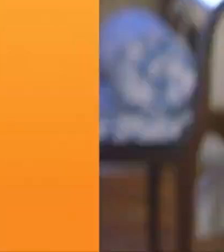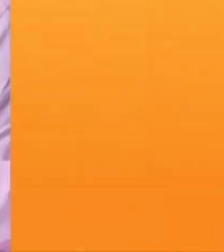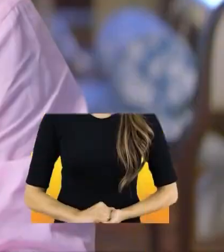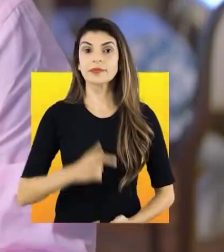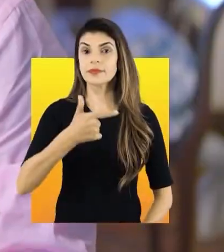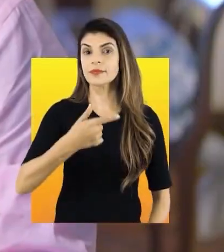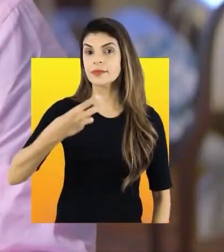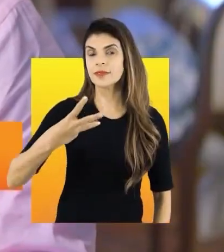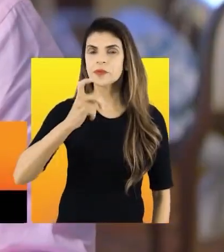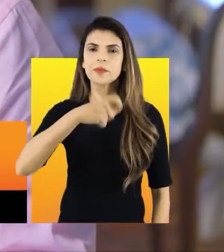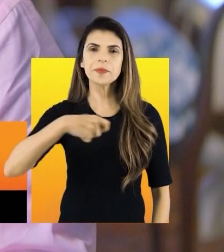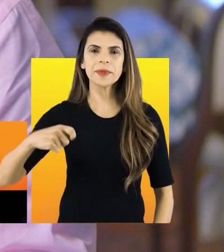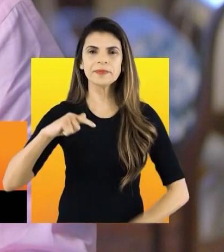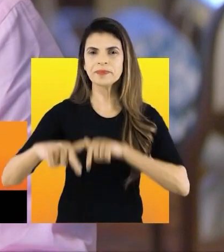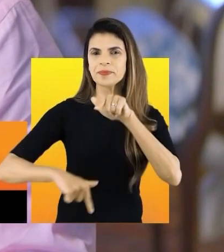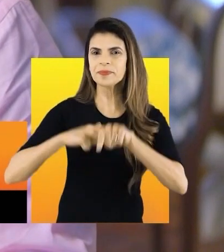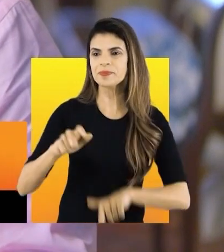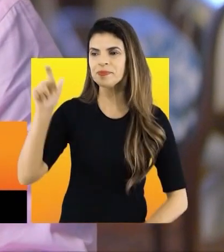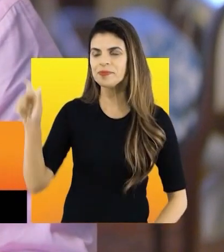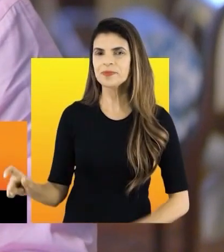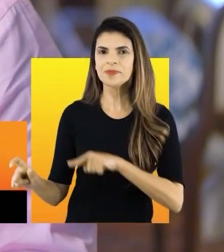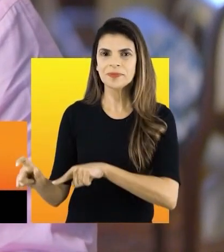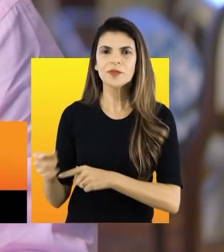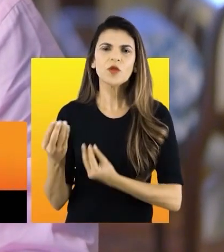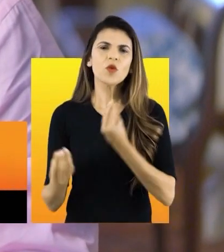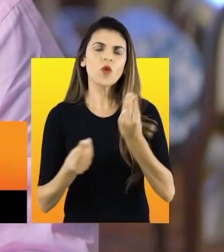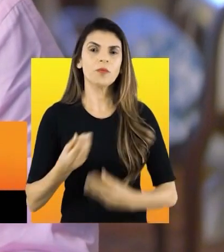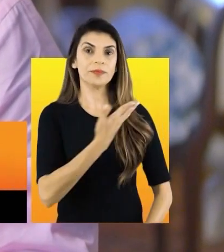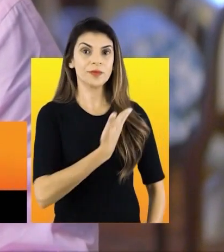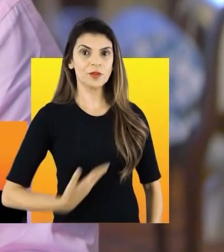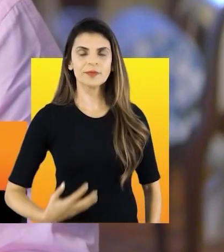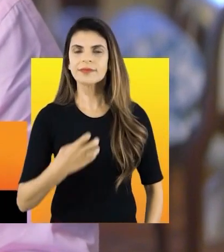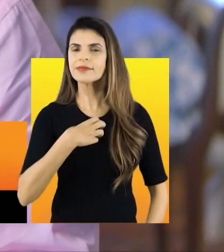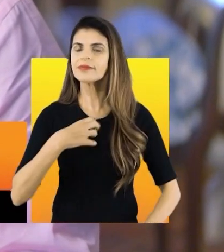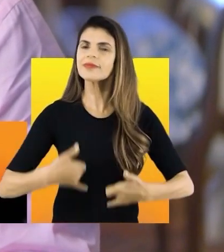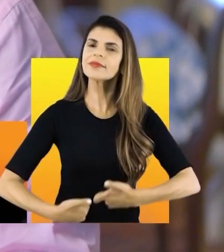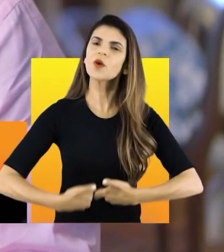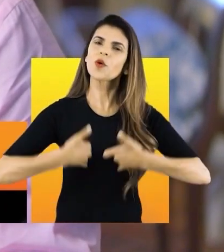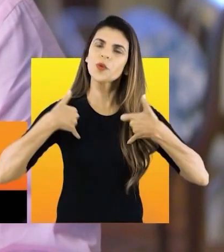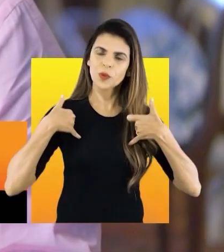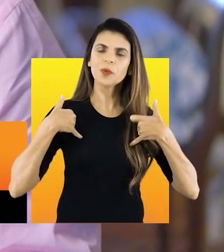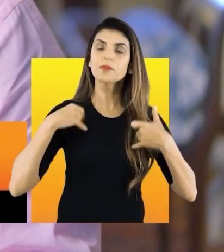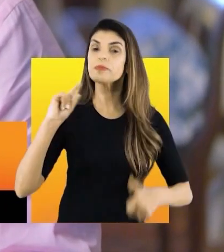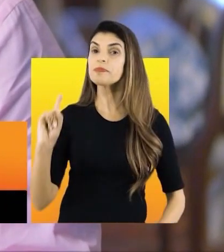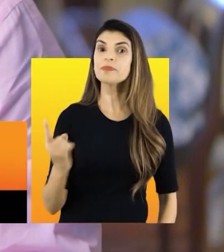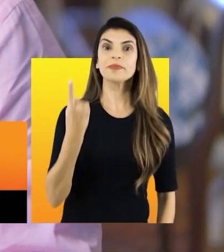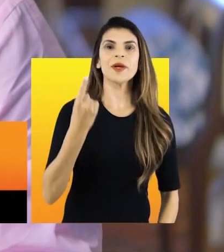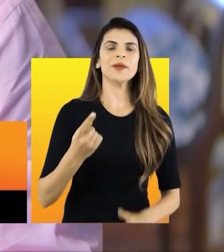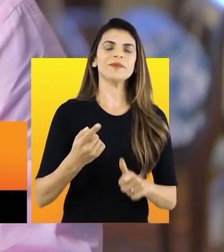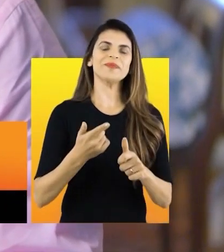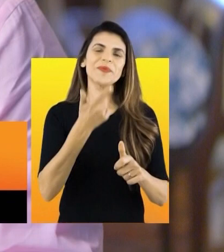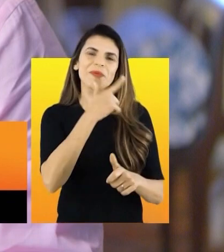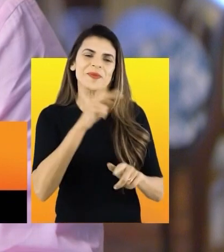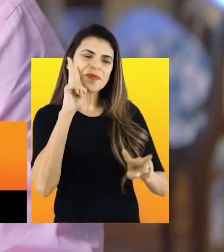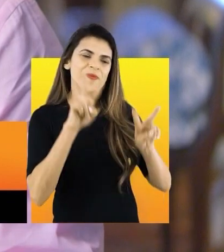Em 23 meses de mandato me orgulha muito em primeiro lugar deixar